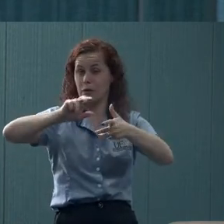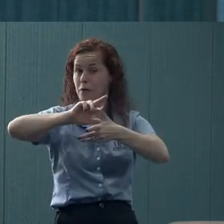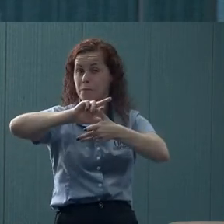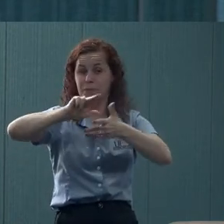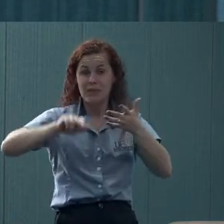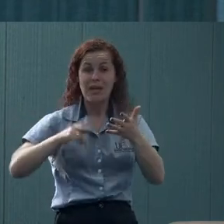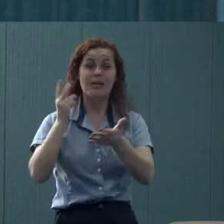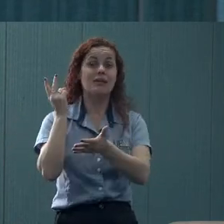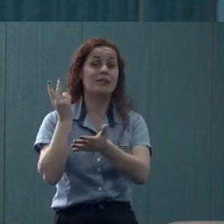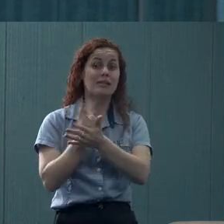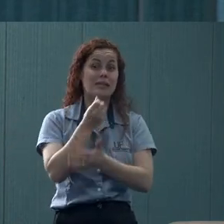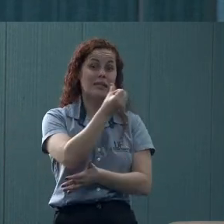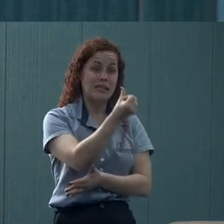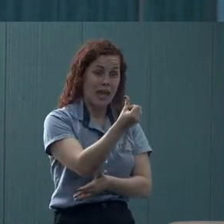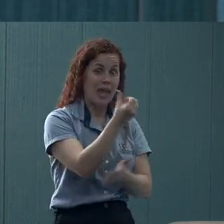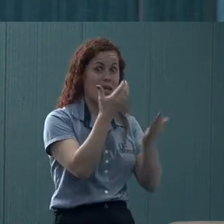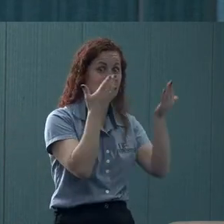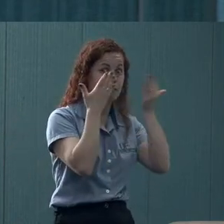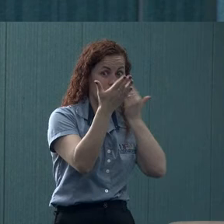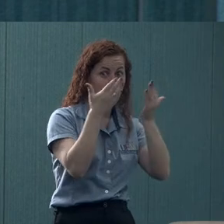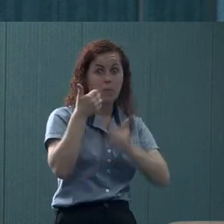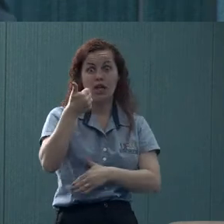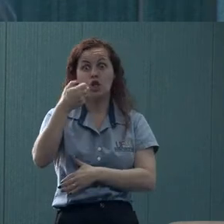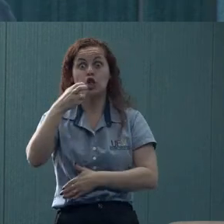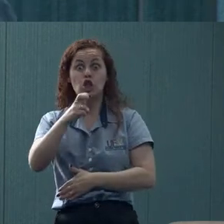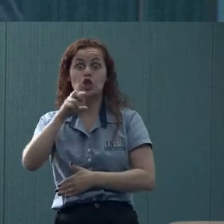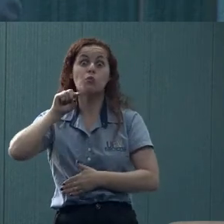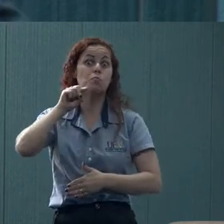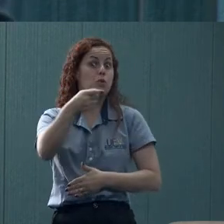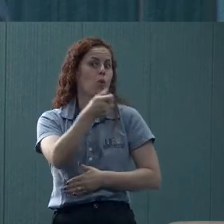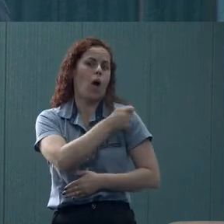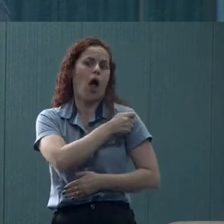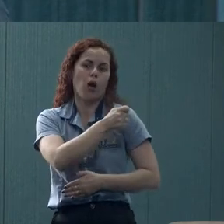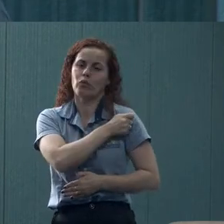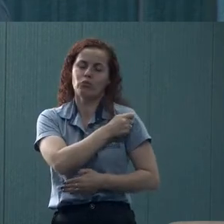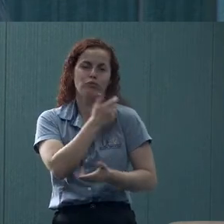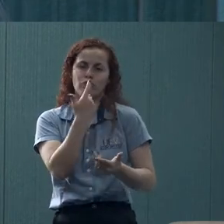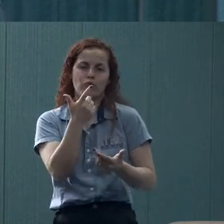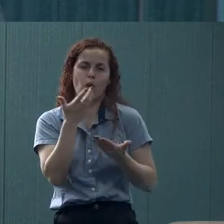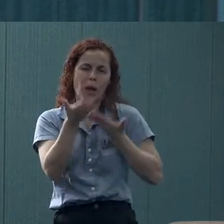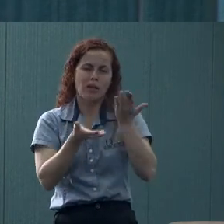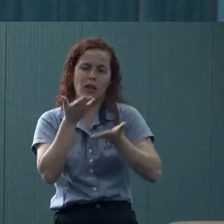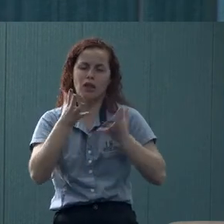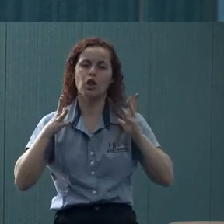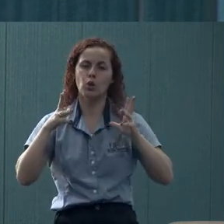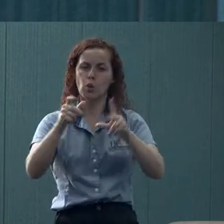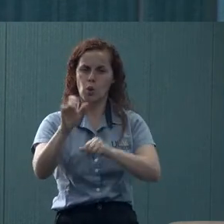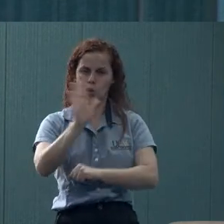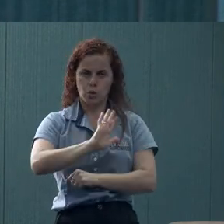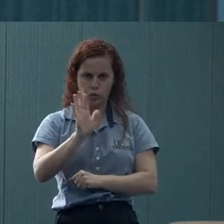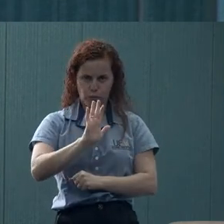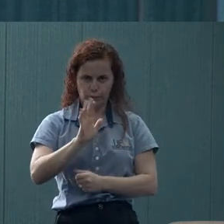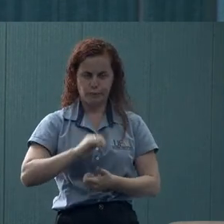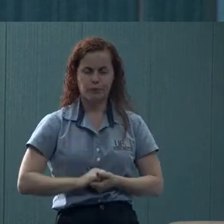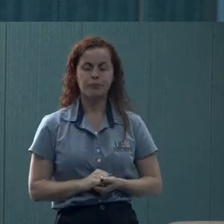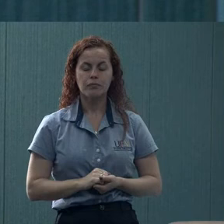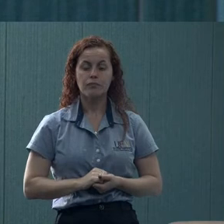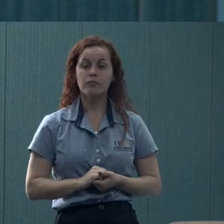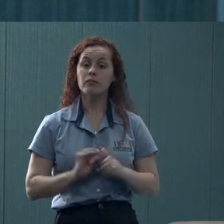bater. Seis psicólogos para 15 mil estudantes. Não tem como seis psicólogos atender essa demanda. Mas não é só uma questão de